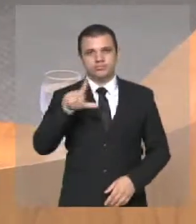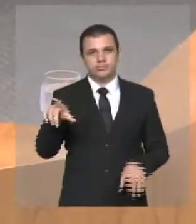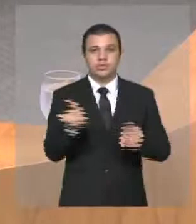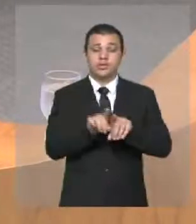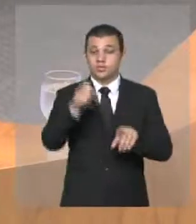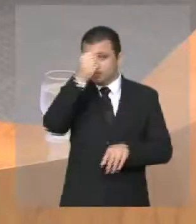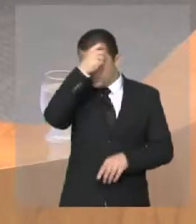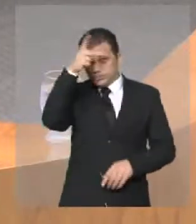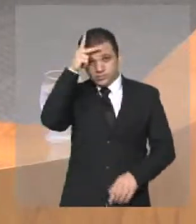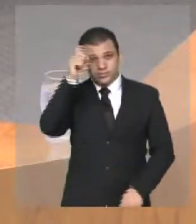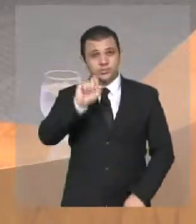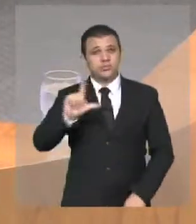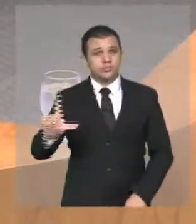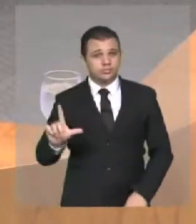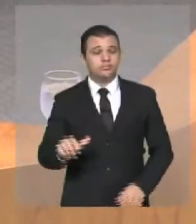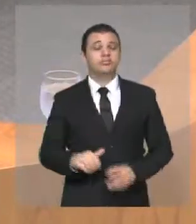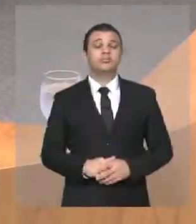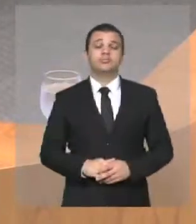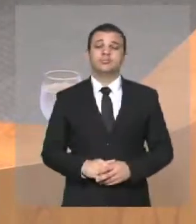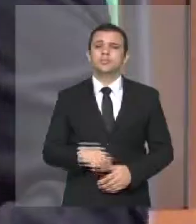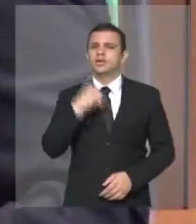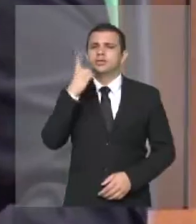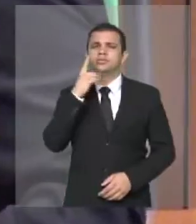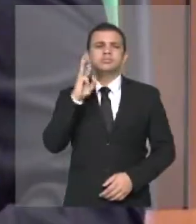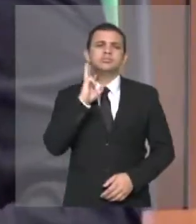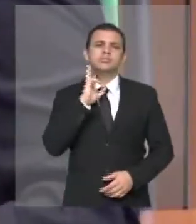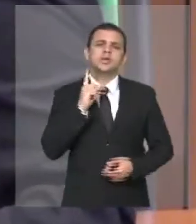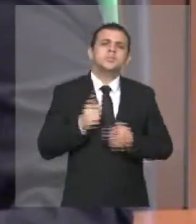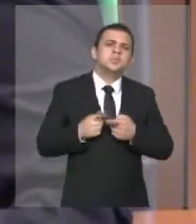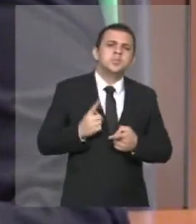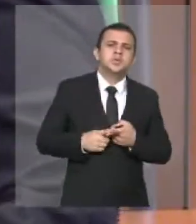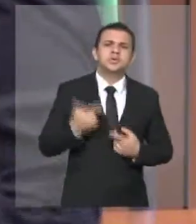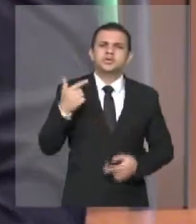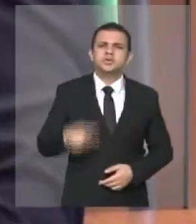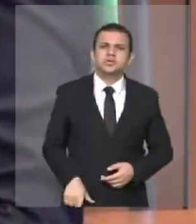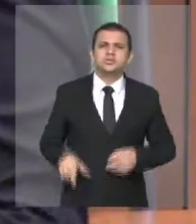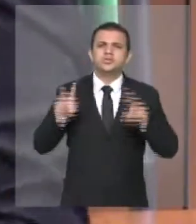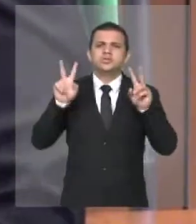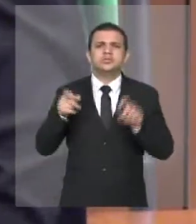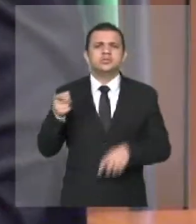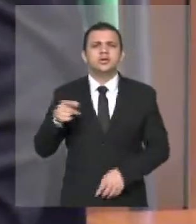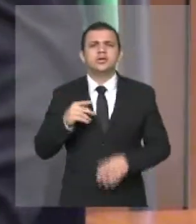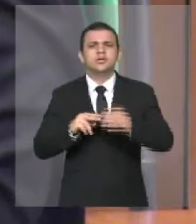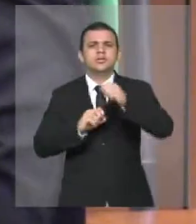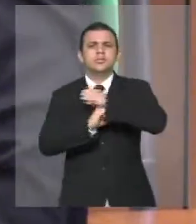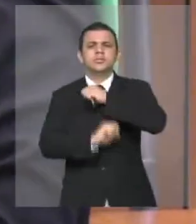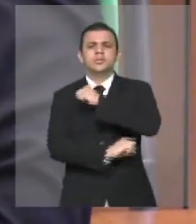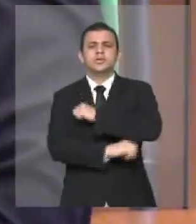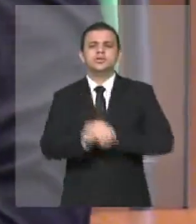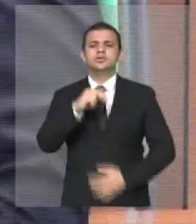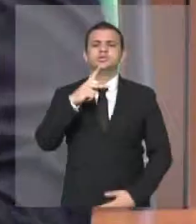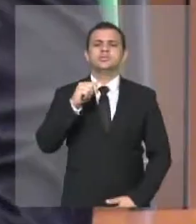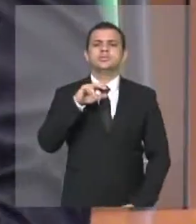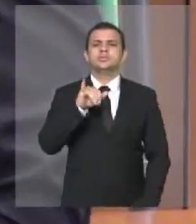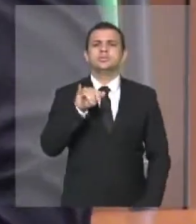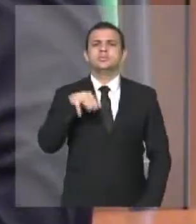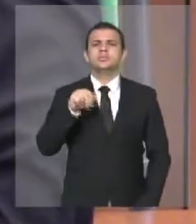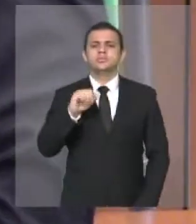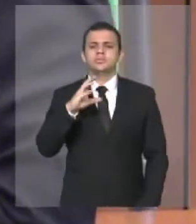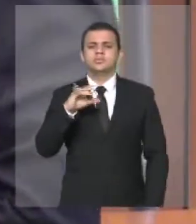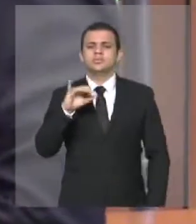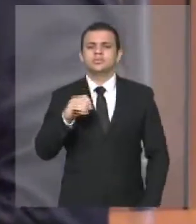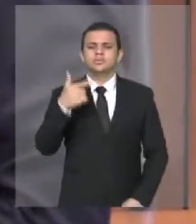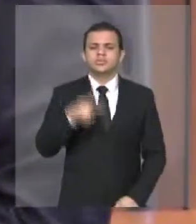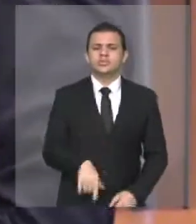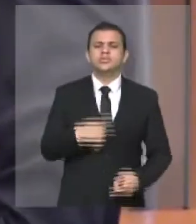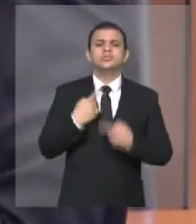Prefeitura de São Luís. Deputado Hélito, por que que V. Exª está retomando o assunto da Ponte Pai Inácio? Vou justificar para